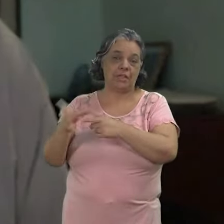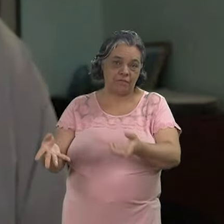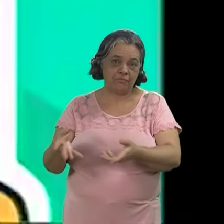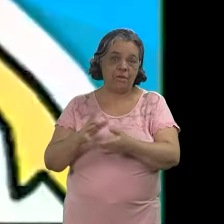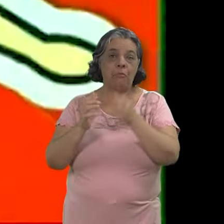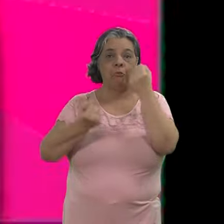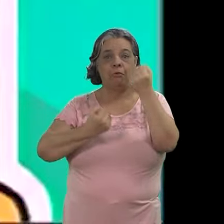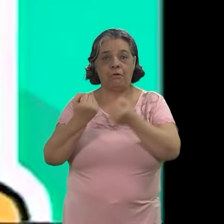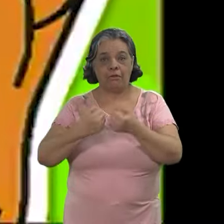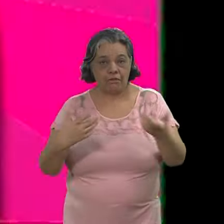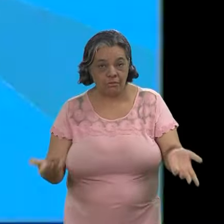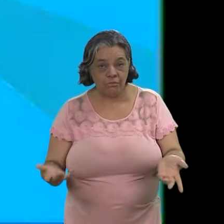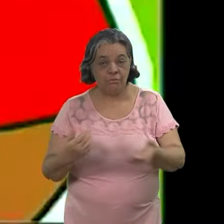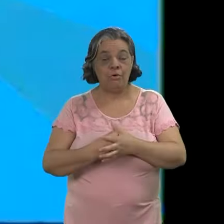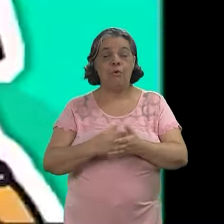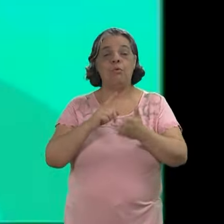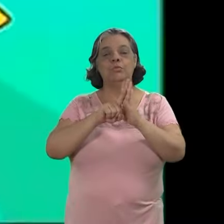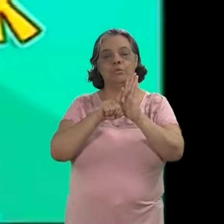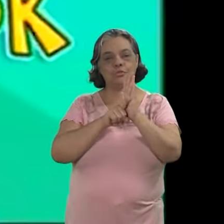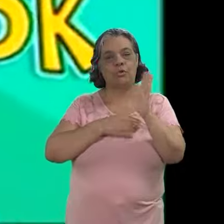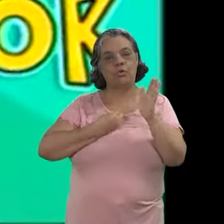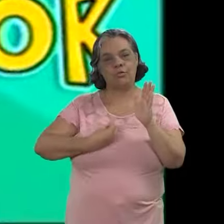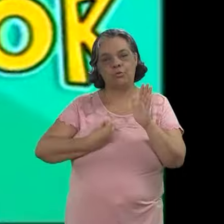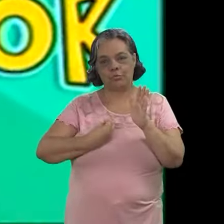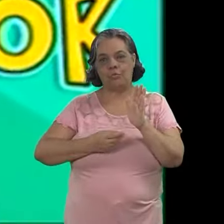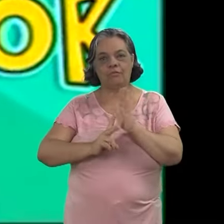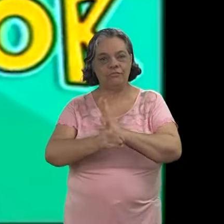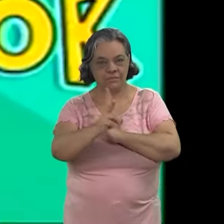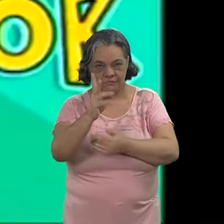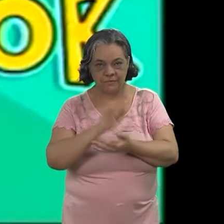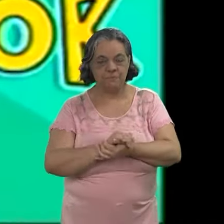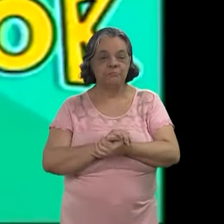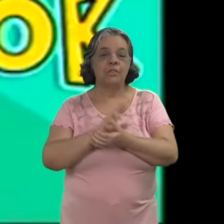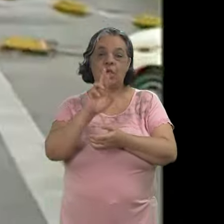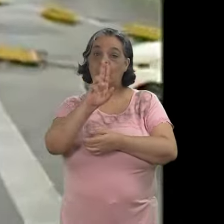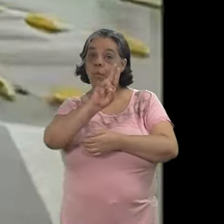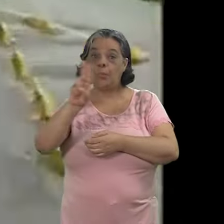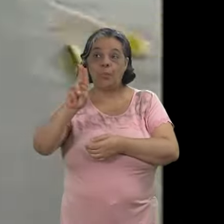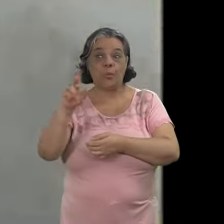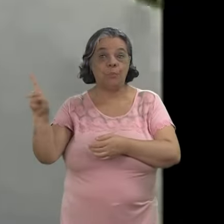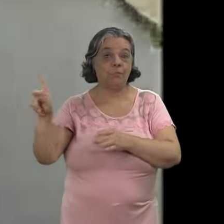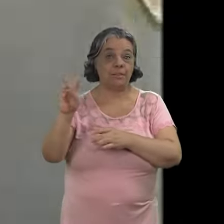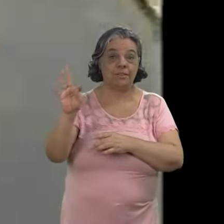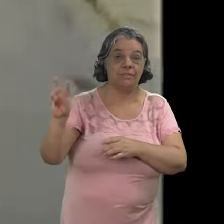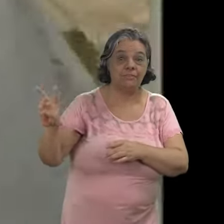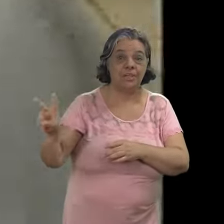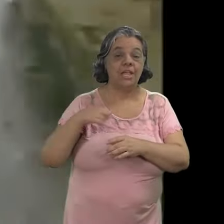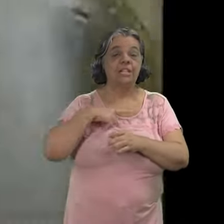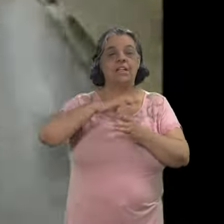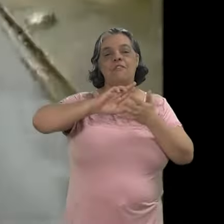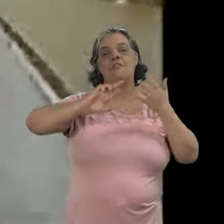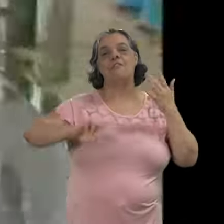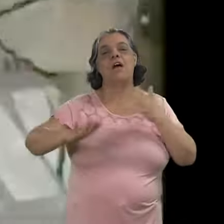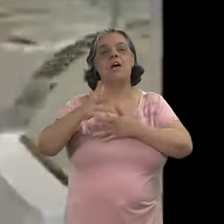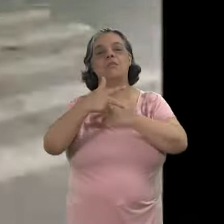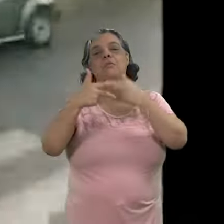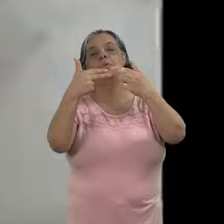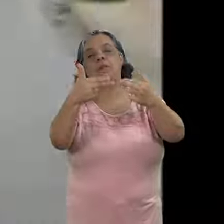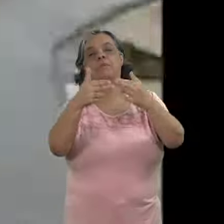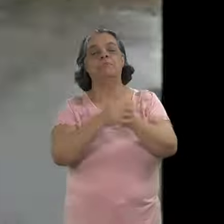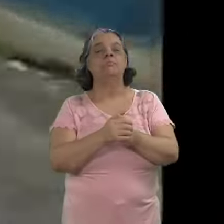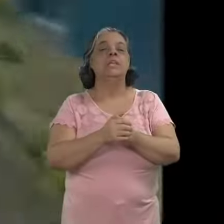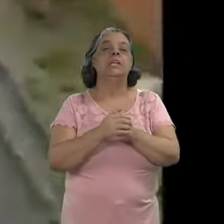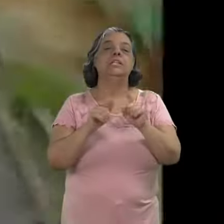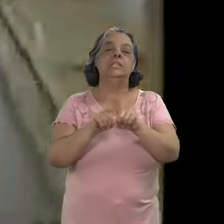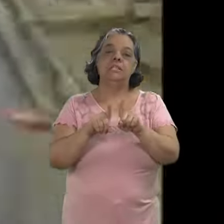Gazote. Os projetos continuam vivos, assim como o nome da televisão itinerante. O resultado desse trabalho gerou inúmeros prêmios de